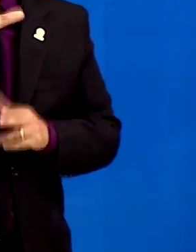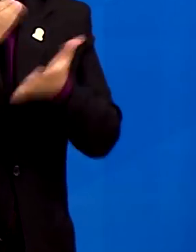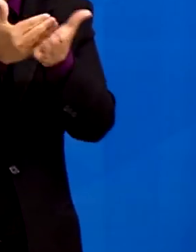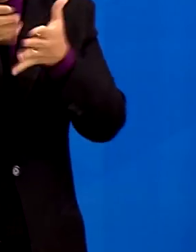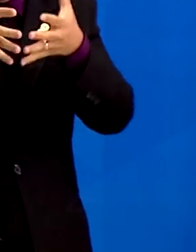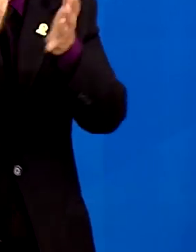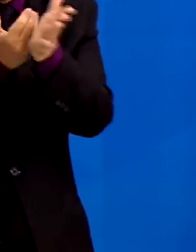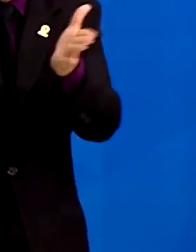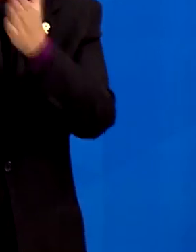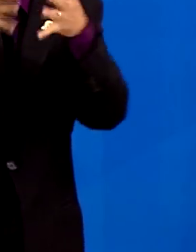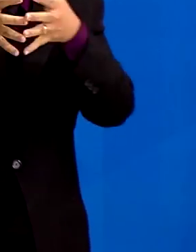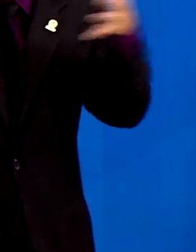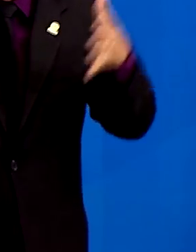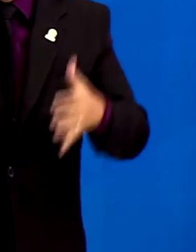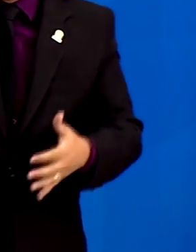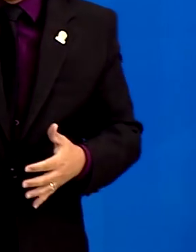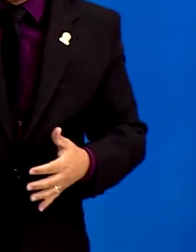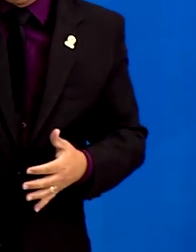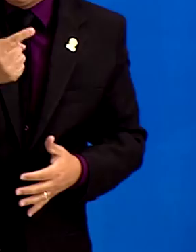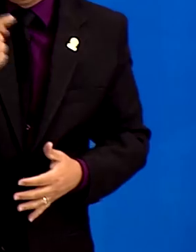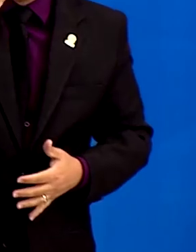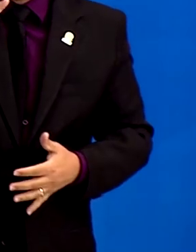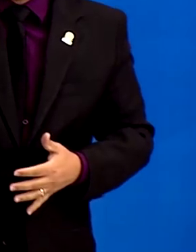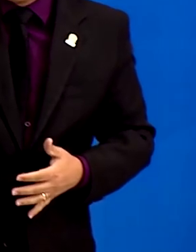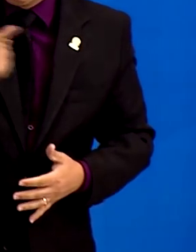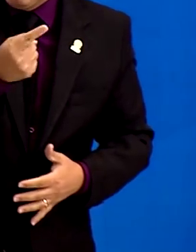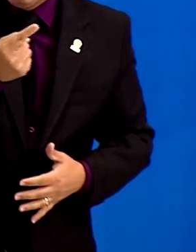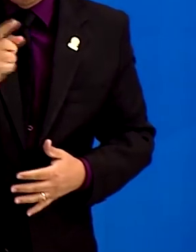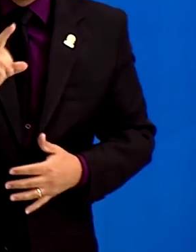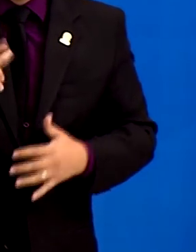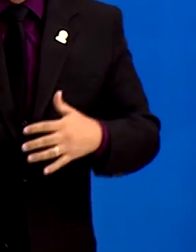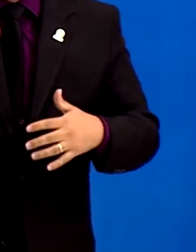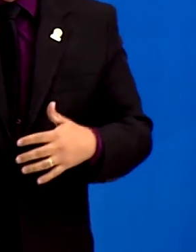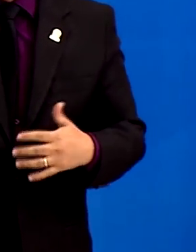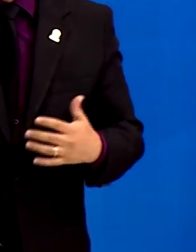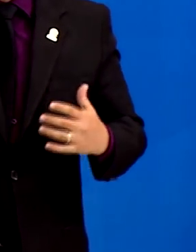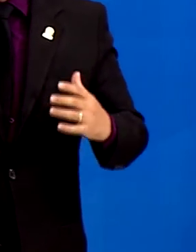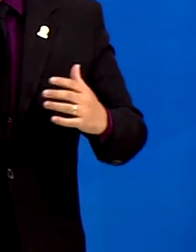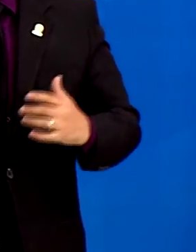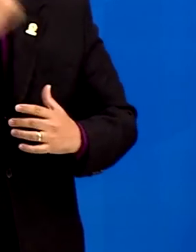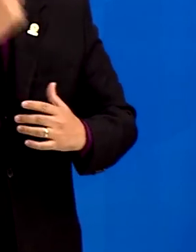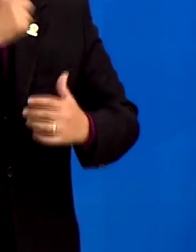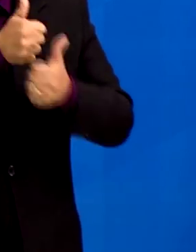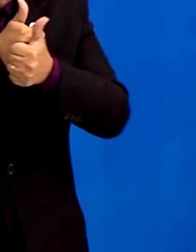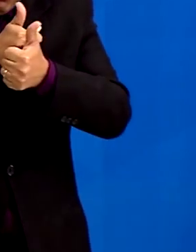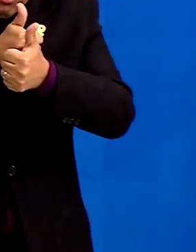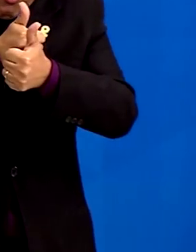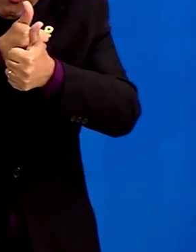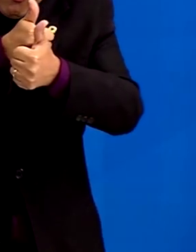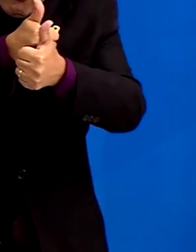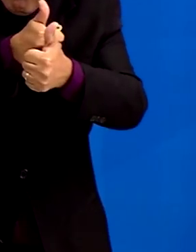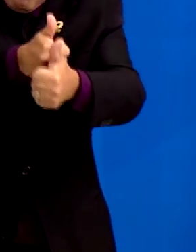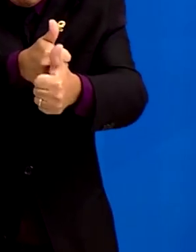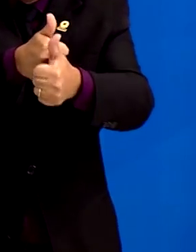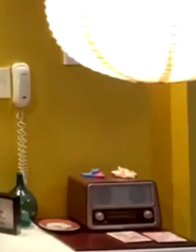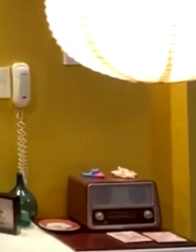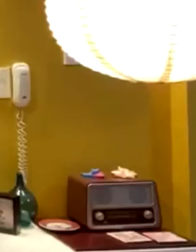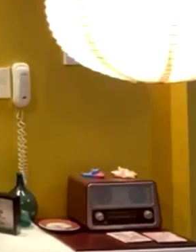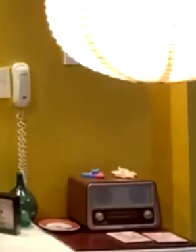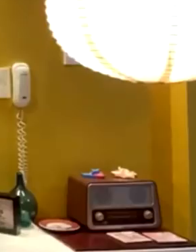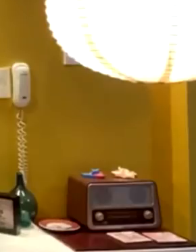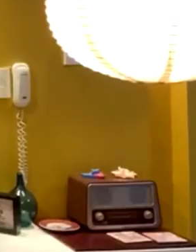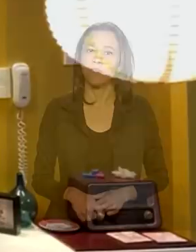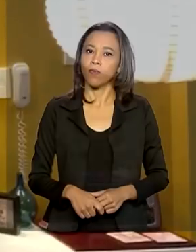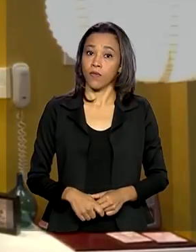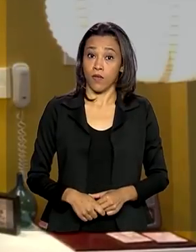para 3 mil, 4 mil por mês, o que dá fôlego para a gente acompanhar com autossuficiência. O